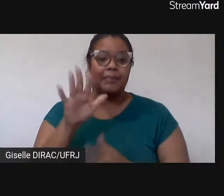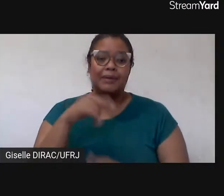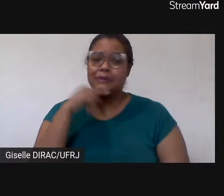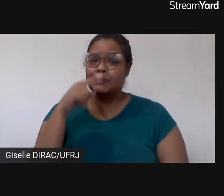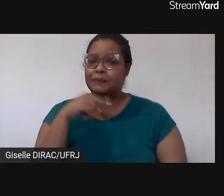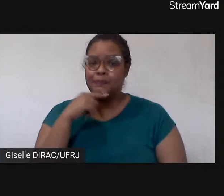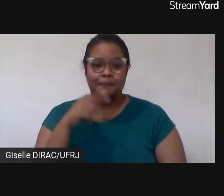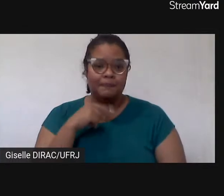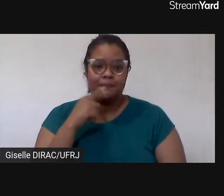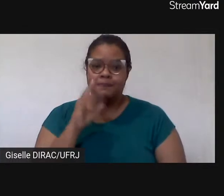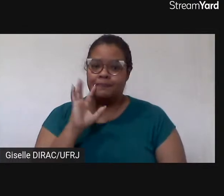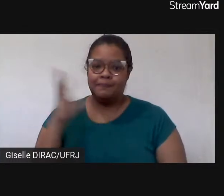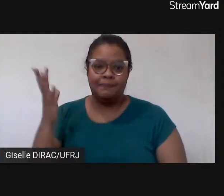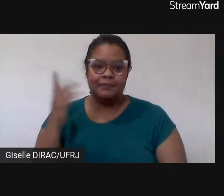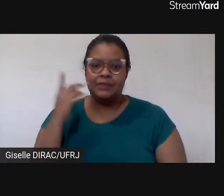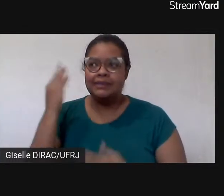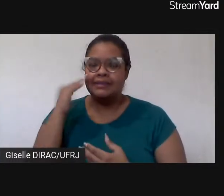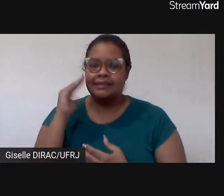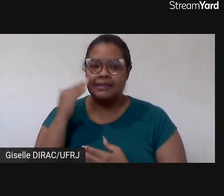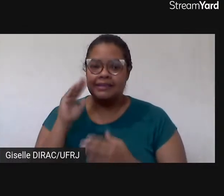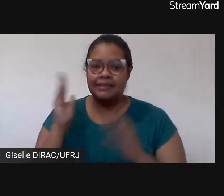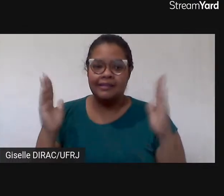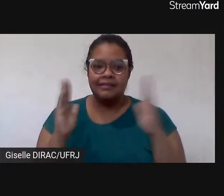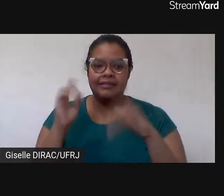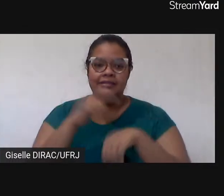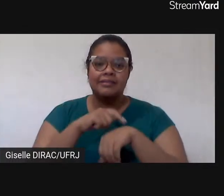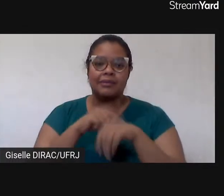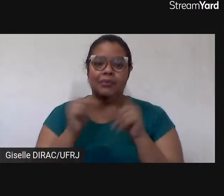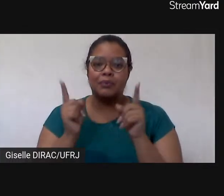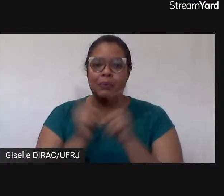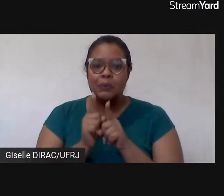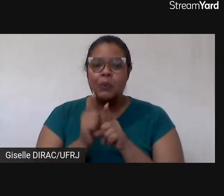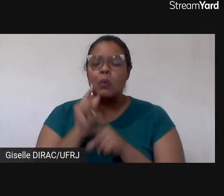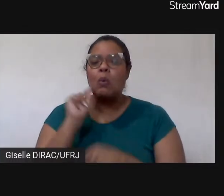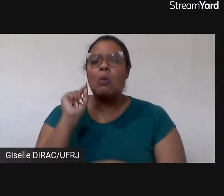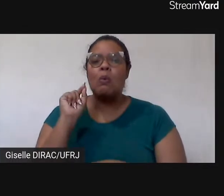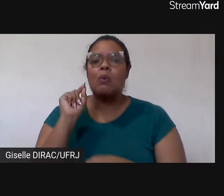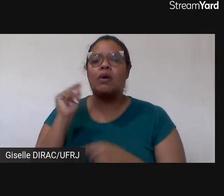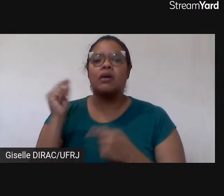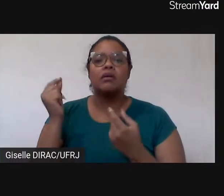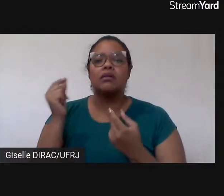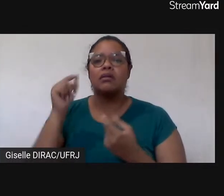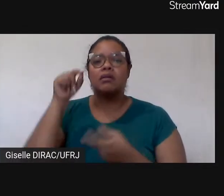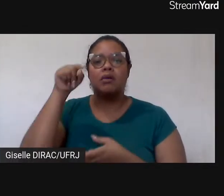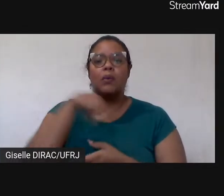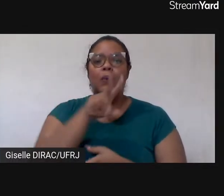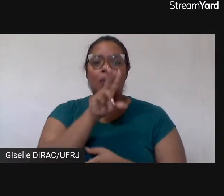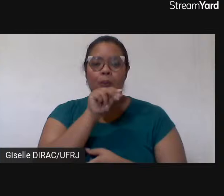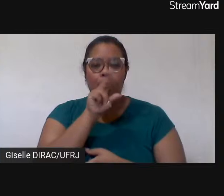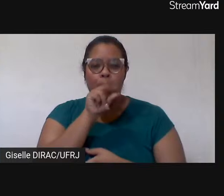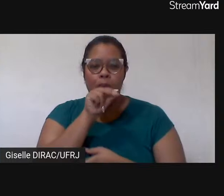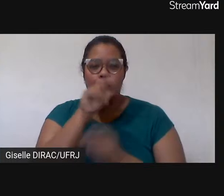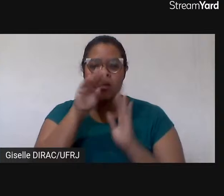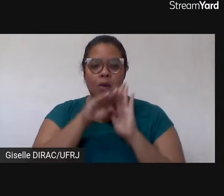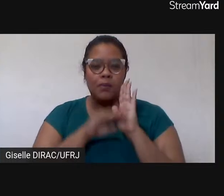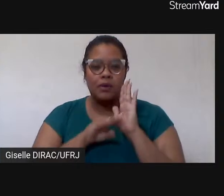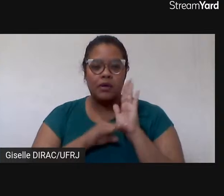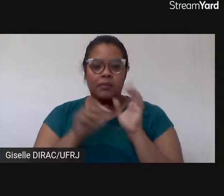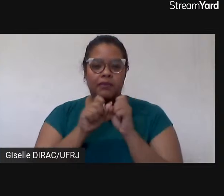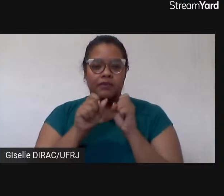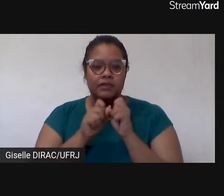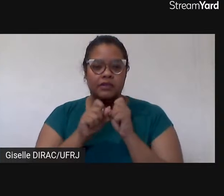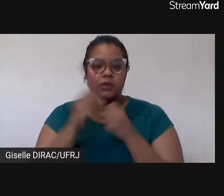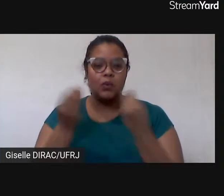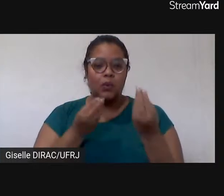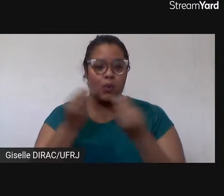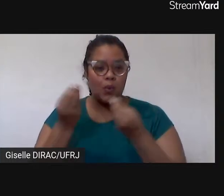infelizmente, ainda não conseguiu entender, nesse curto espaço de tempo, qual é o critério, assim, que o StreamYard, que é o programa que a gente usa, qual é